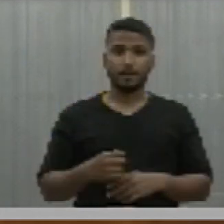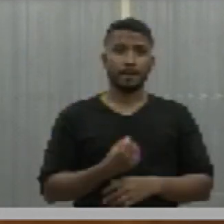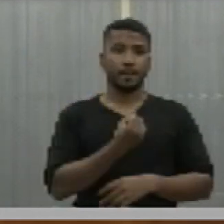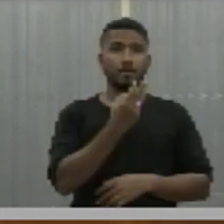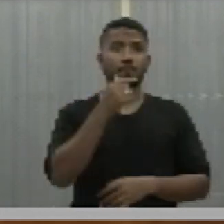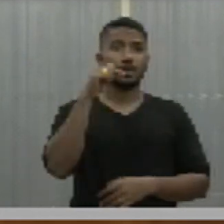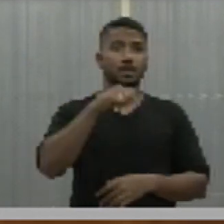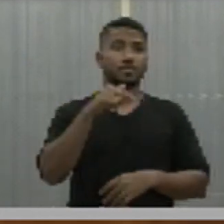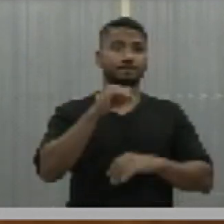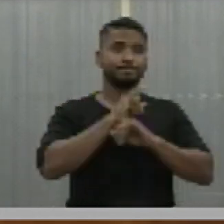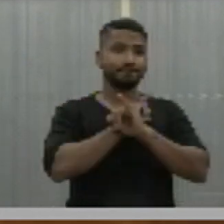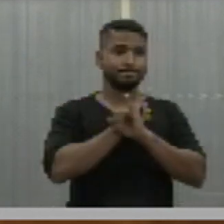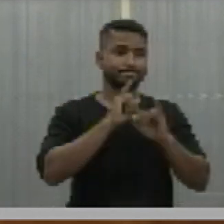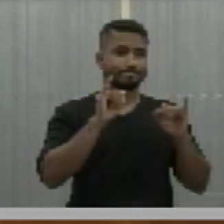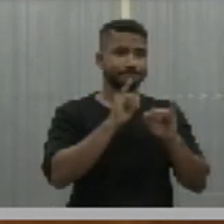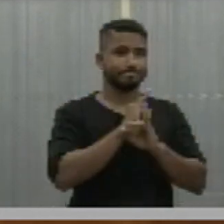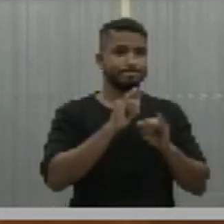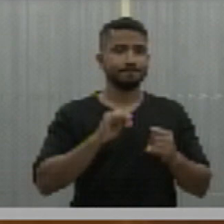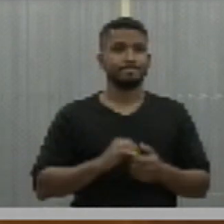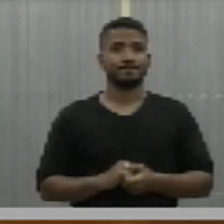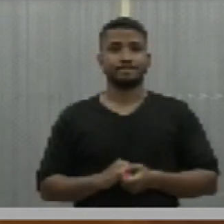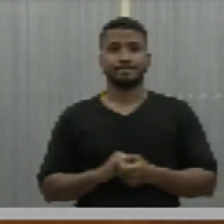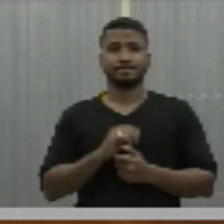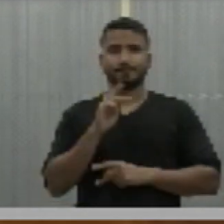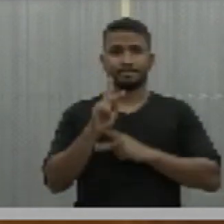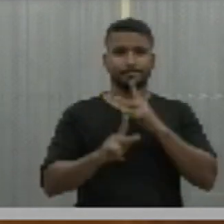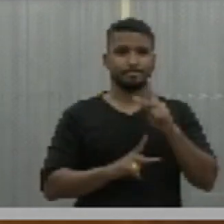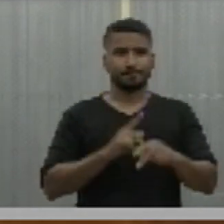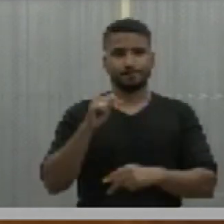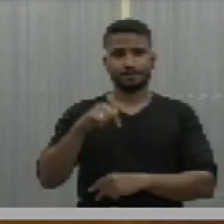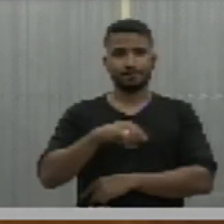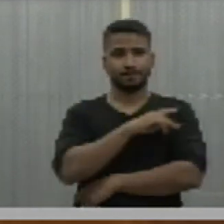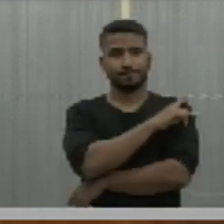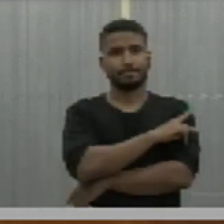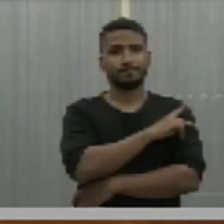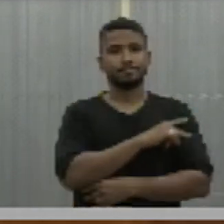um comunicado à população piauiense.